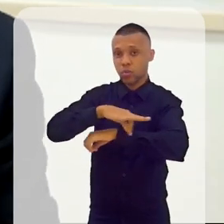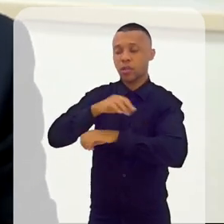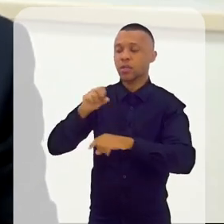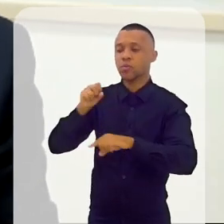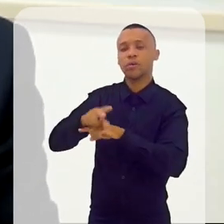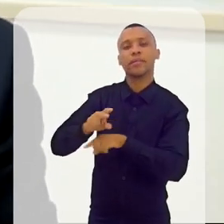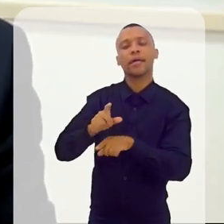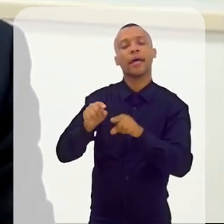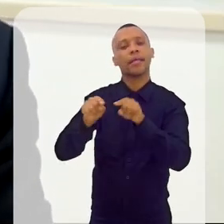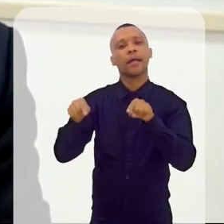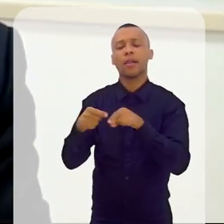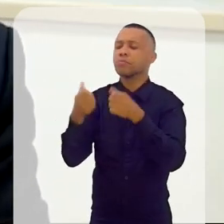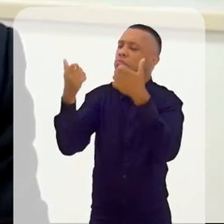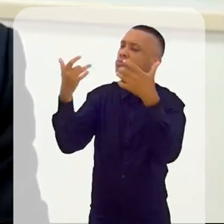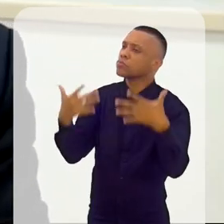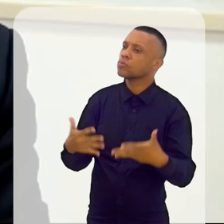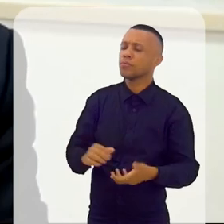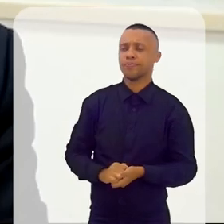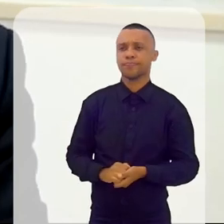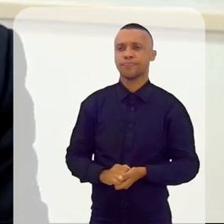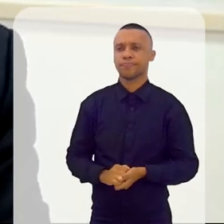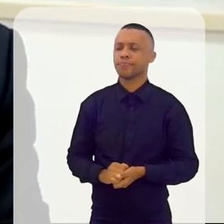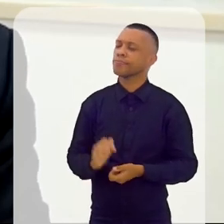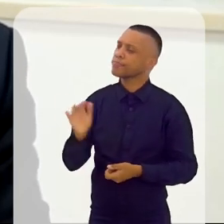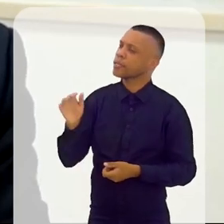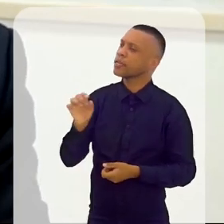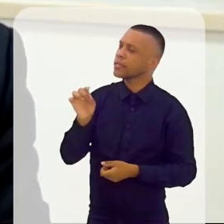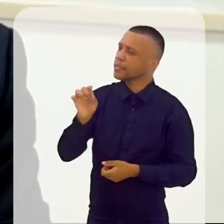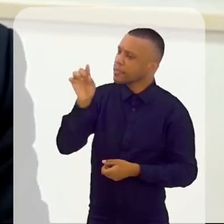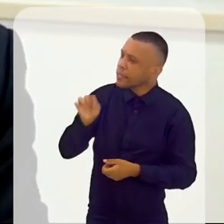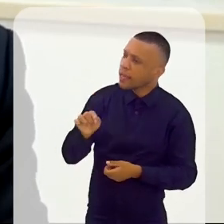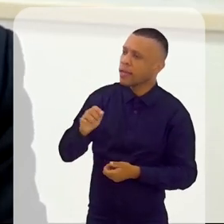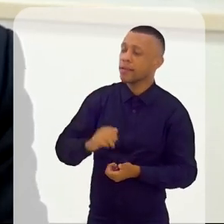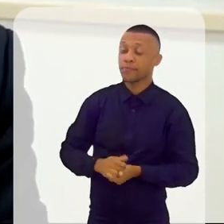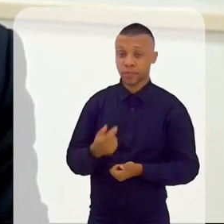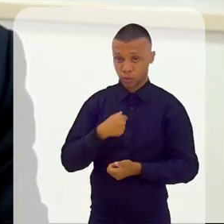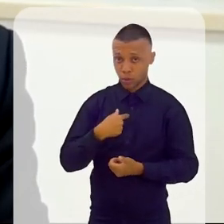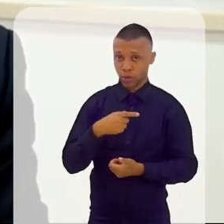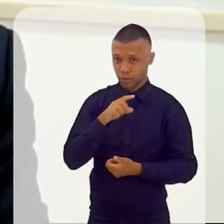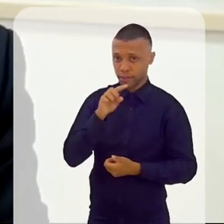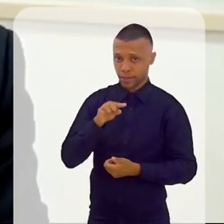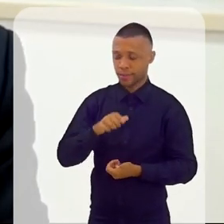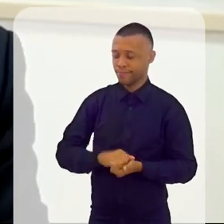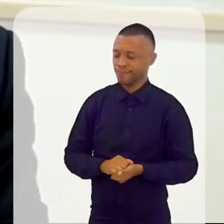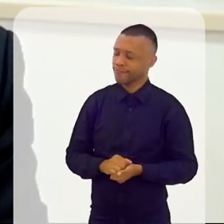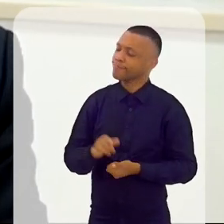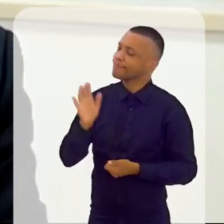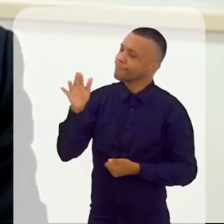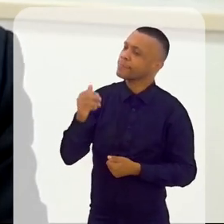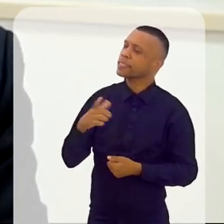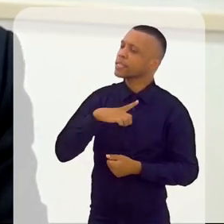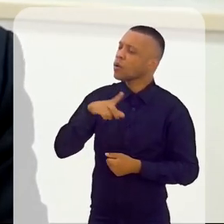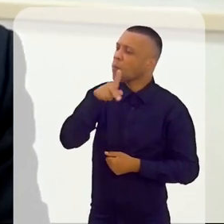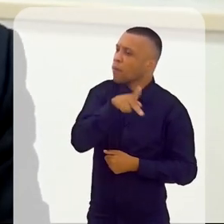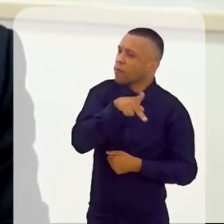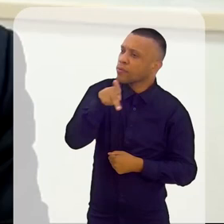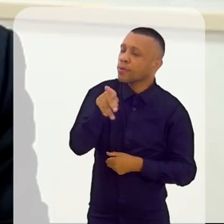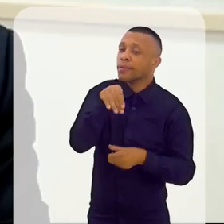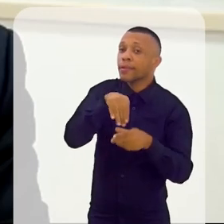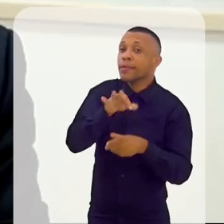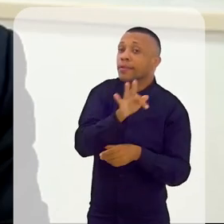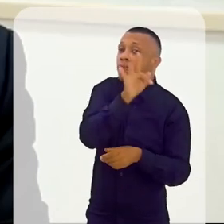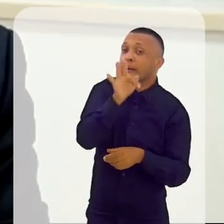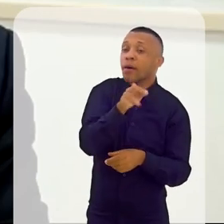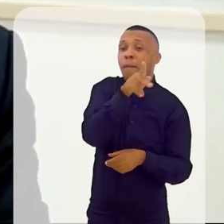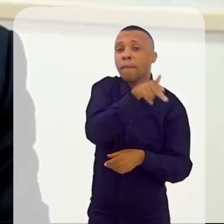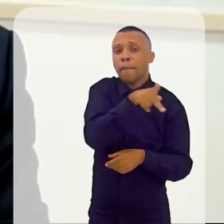entrou na sala e falou, Zé, Zé sou eu, Zé, tem um professor na faculdade que